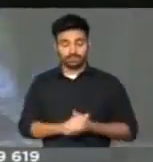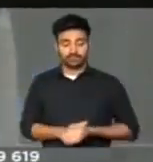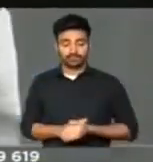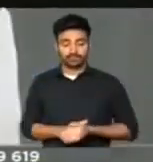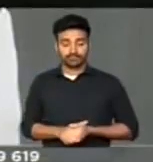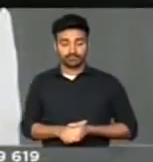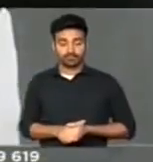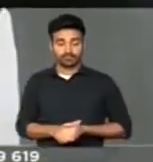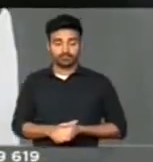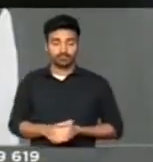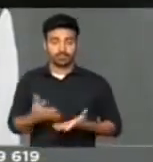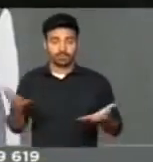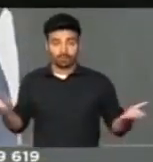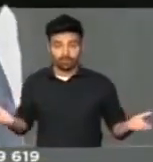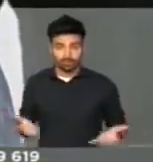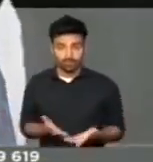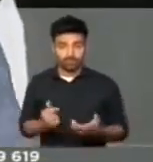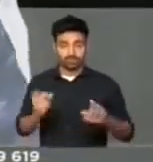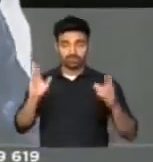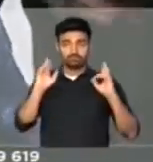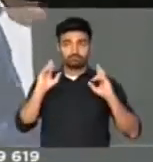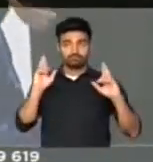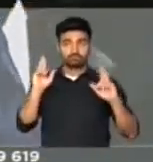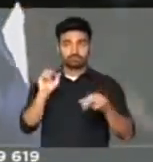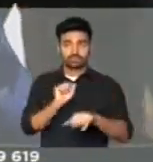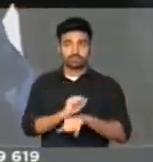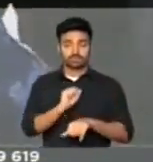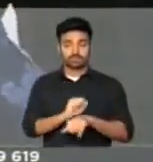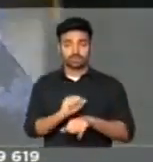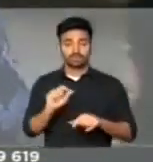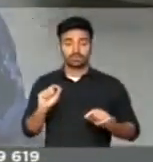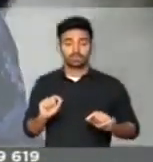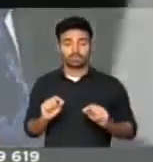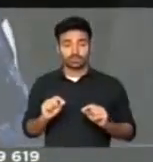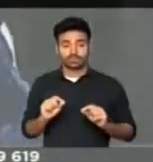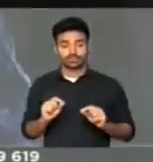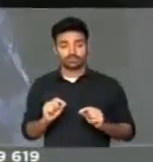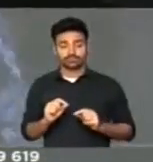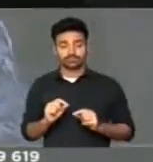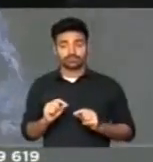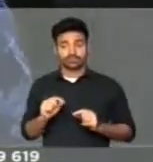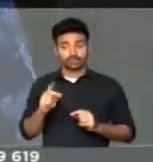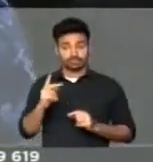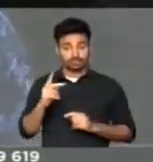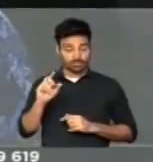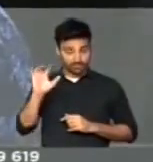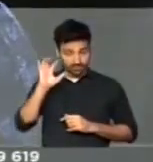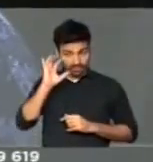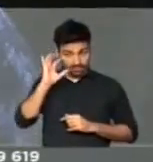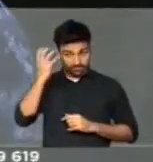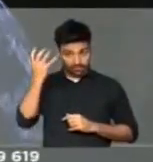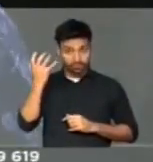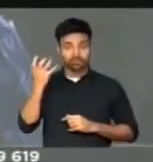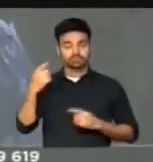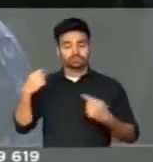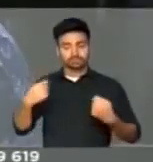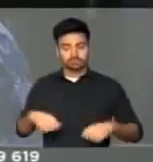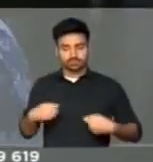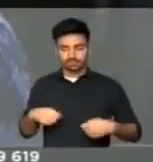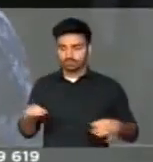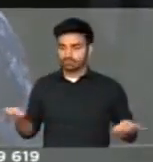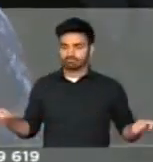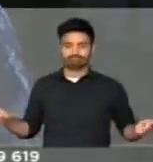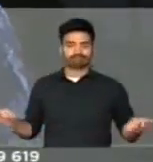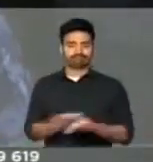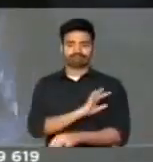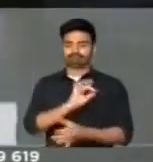esperamos, desejamos, né, que essa decisão seja definitiva